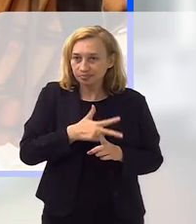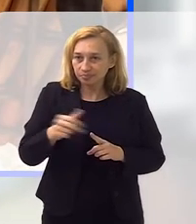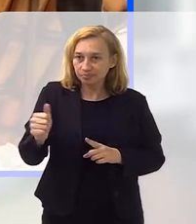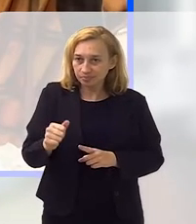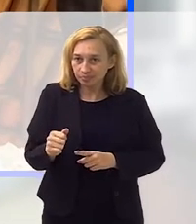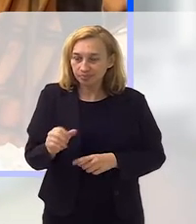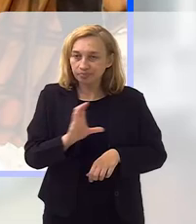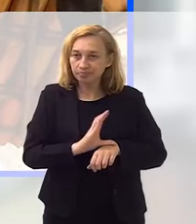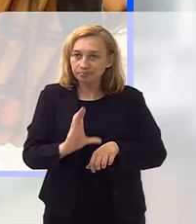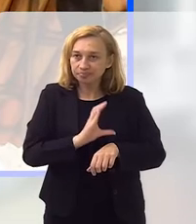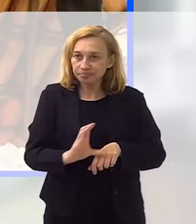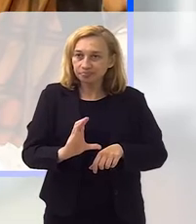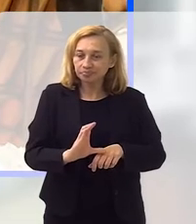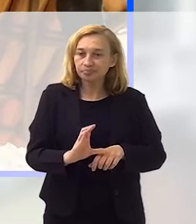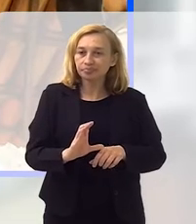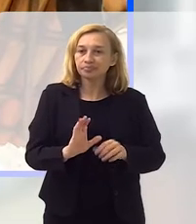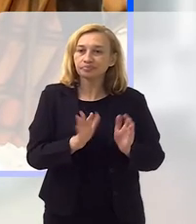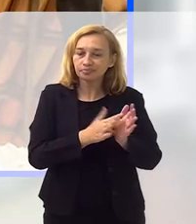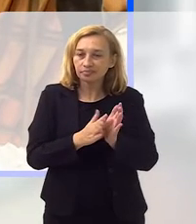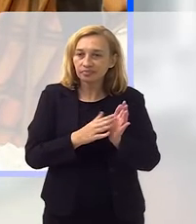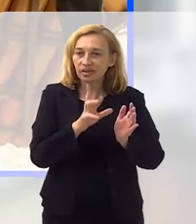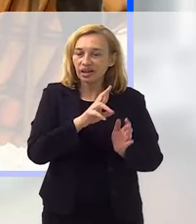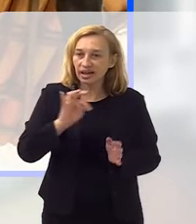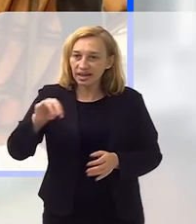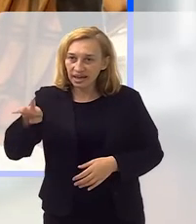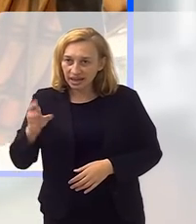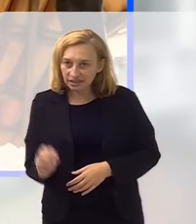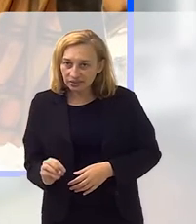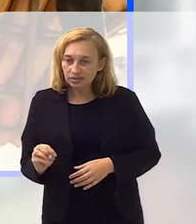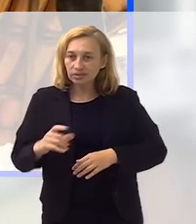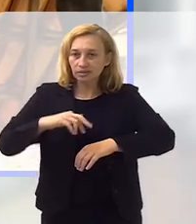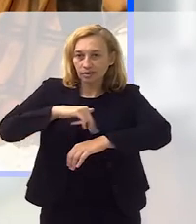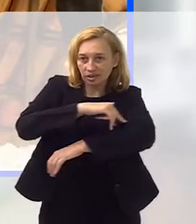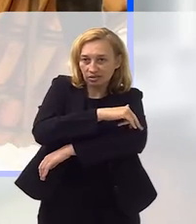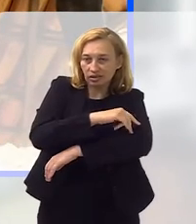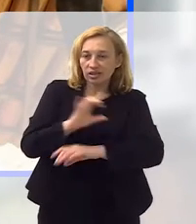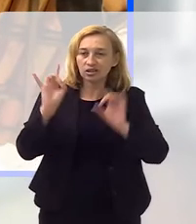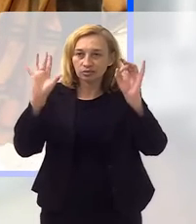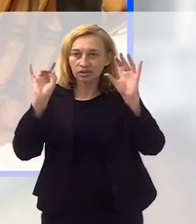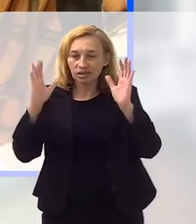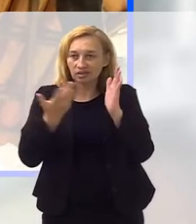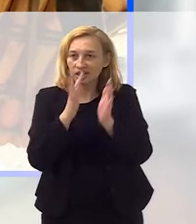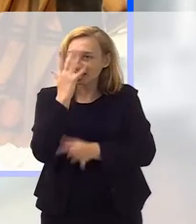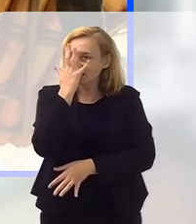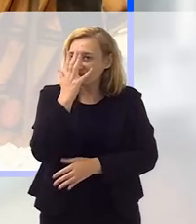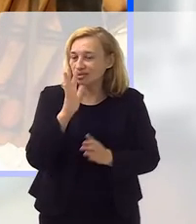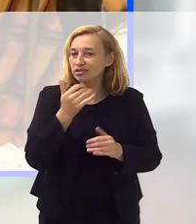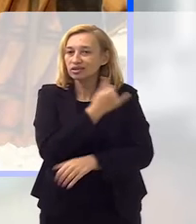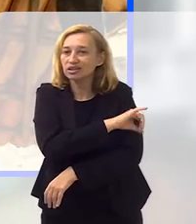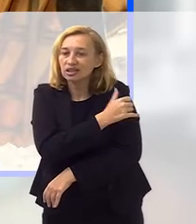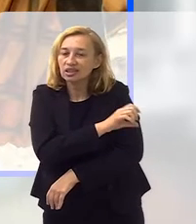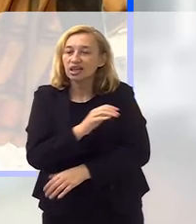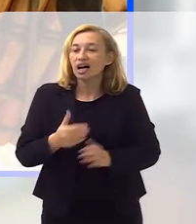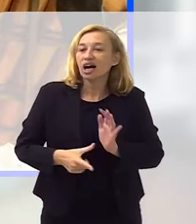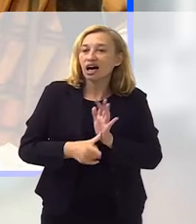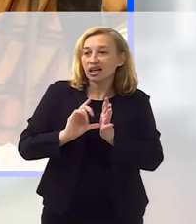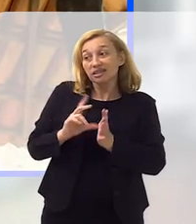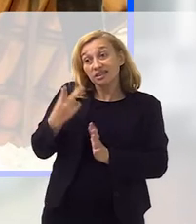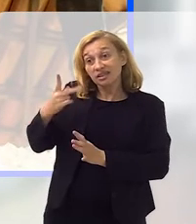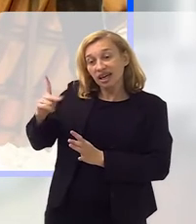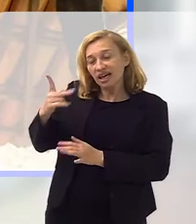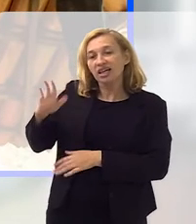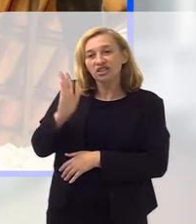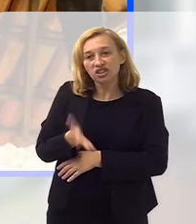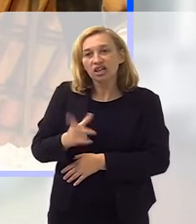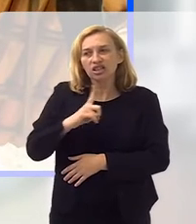a vencer o concurso de um samba de enredo, pra desfilar no grupo especial do Carnaval do Rio de Janeiro, né, antes de